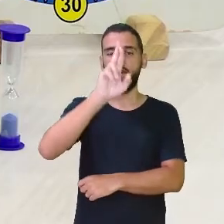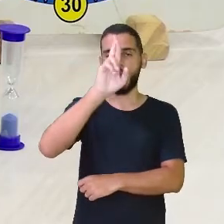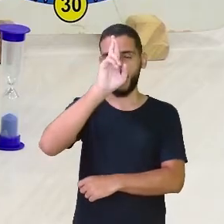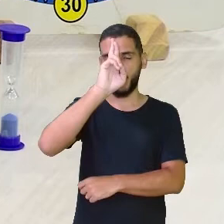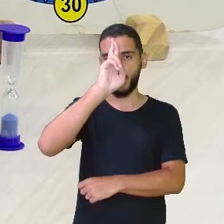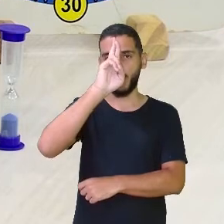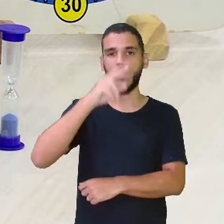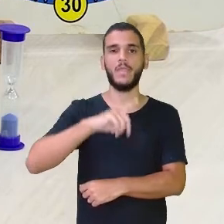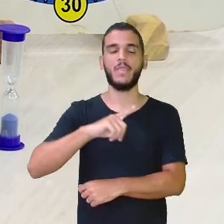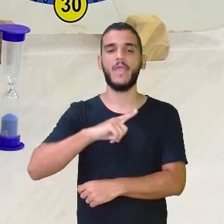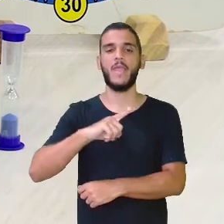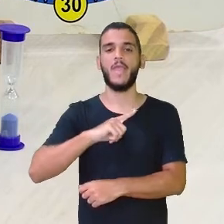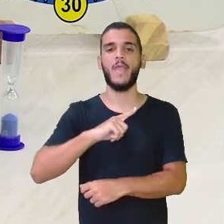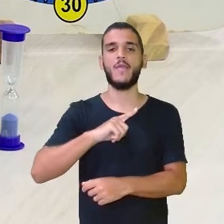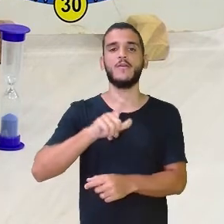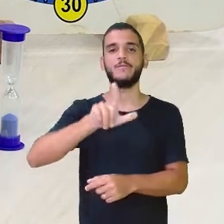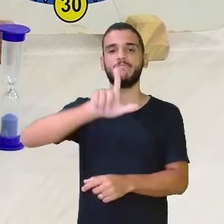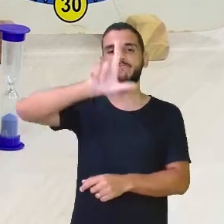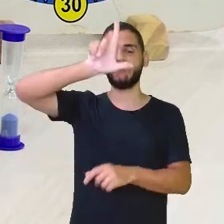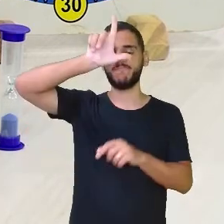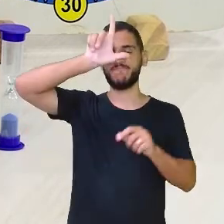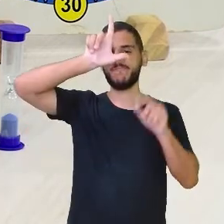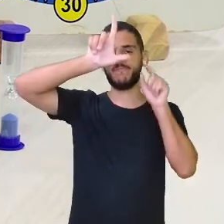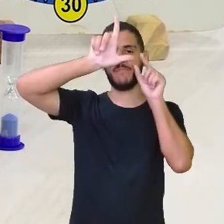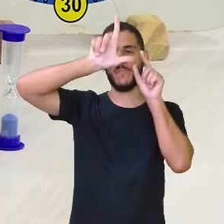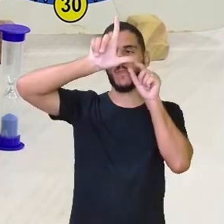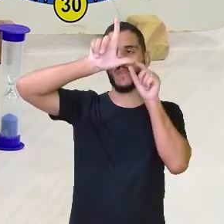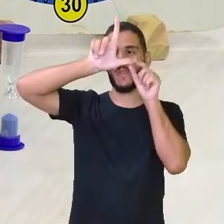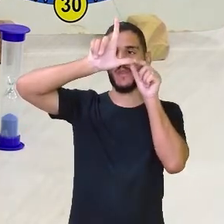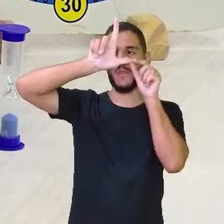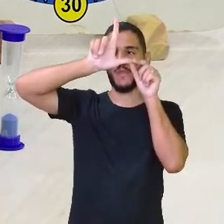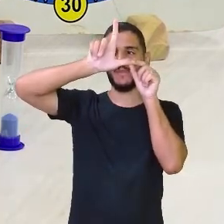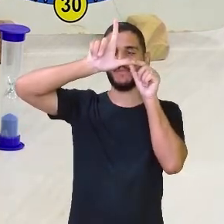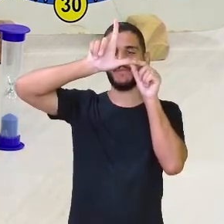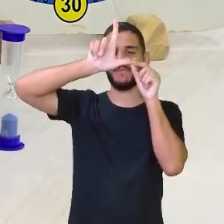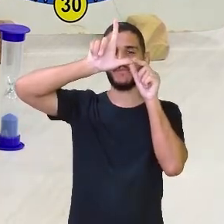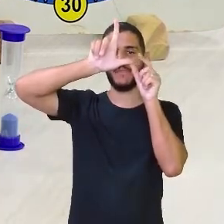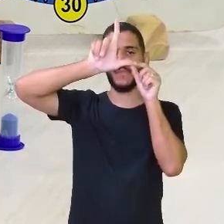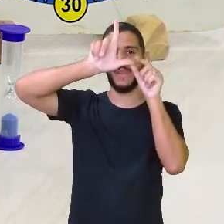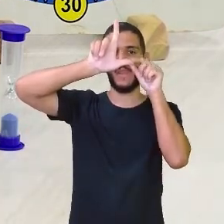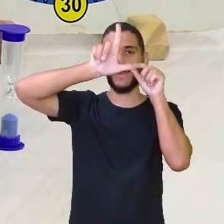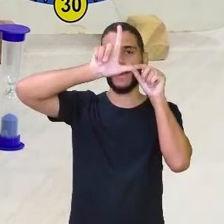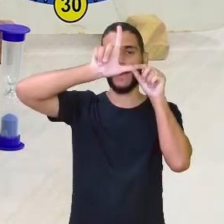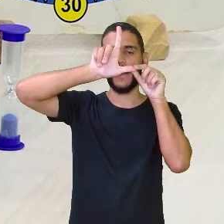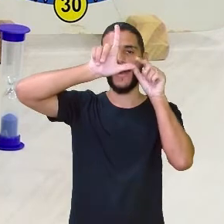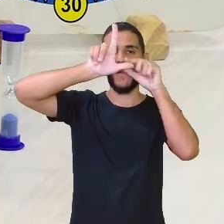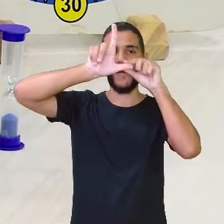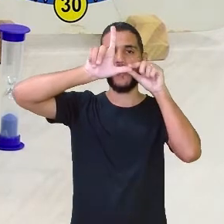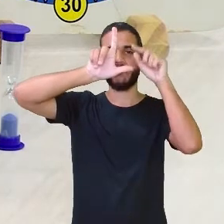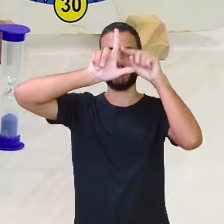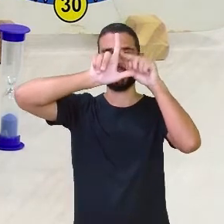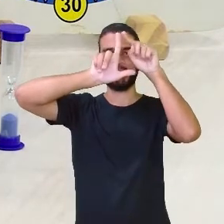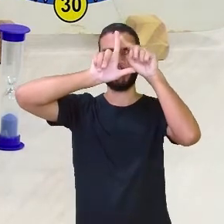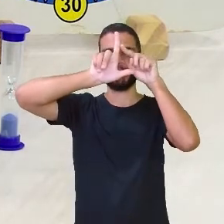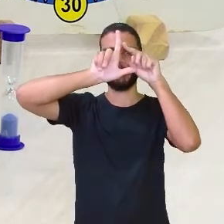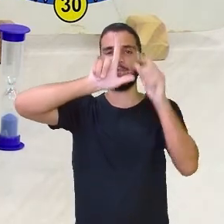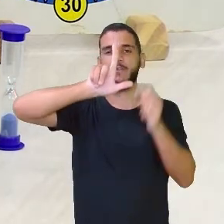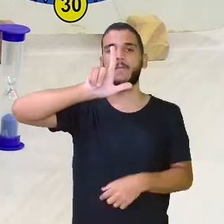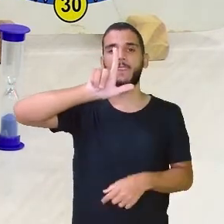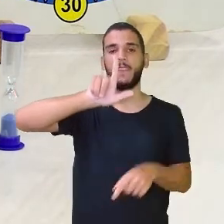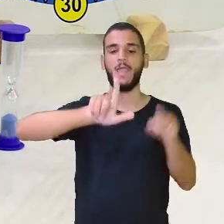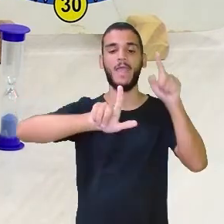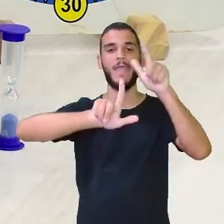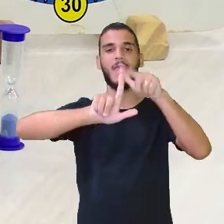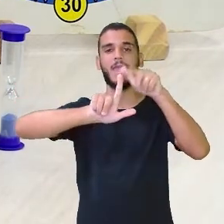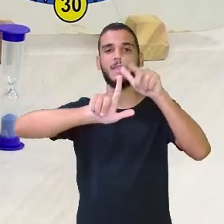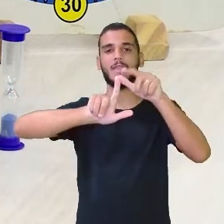marcando no outro, no número. Então, eu tenho o quê? A hora... Esse ponteiro está me deixando aqui na mão. Eu não